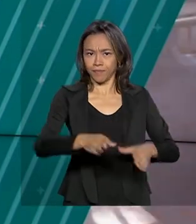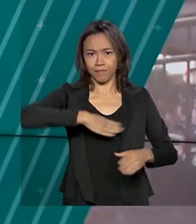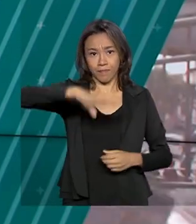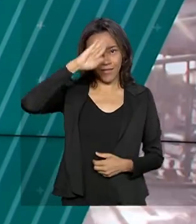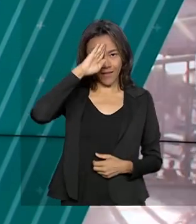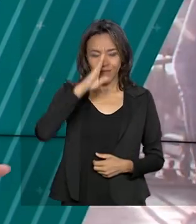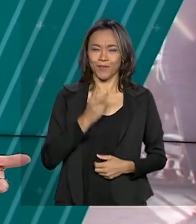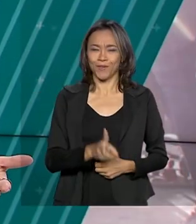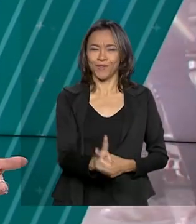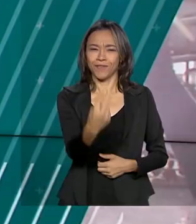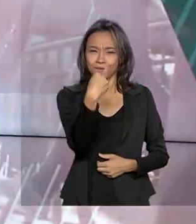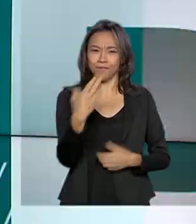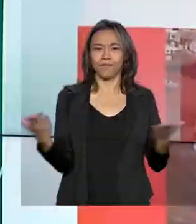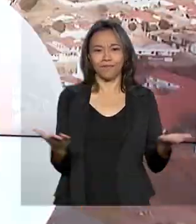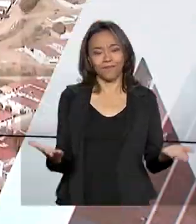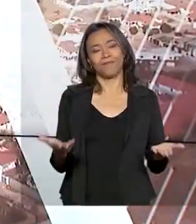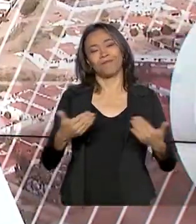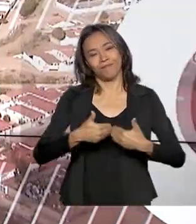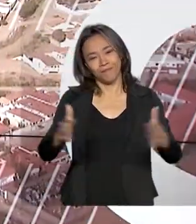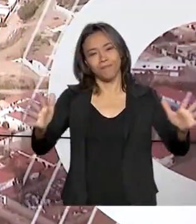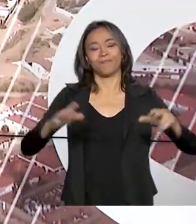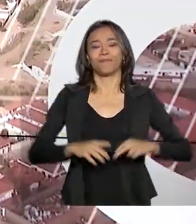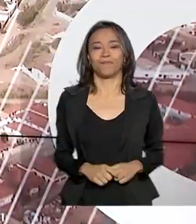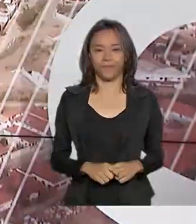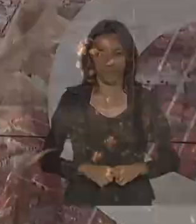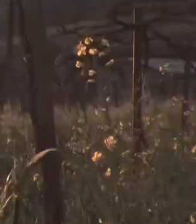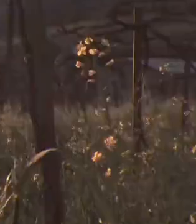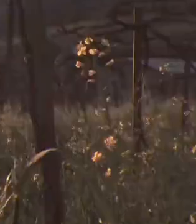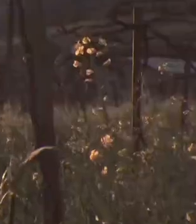Fique com a gente, o Brasil em Dia já está no ar.